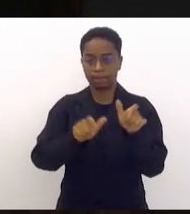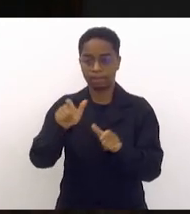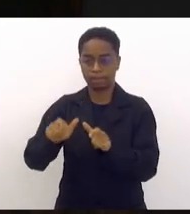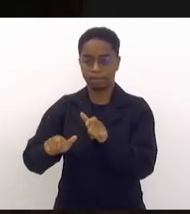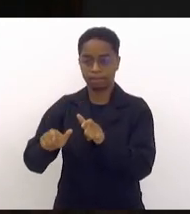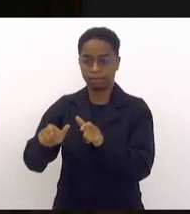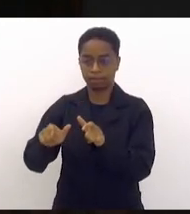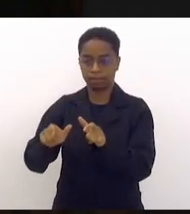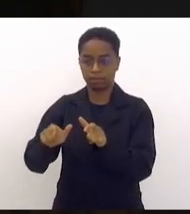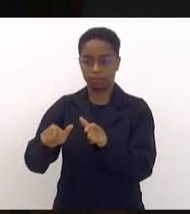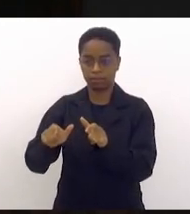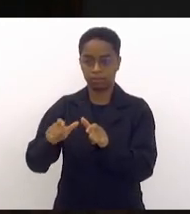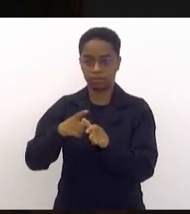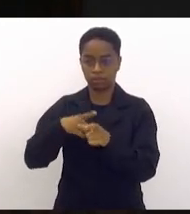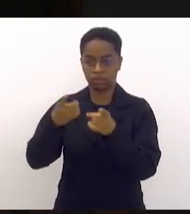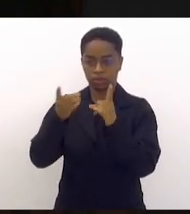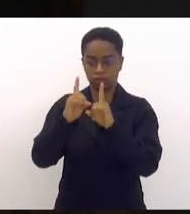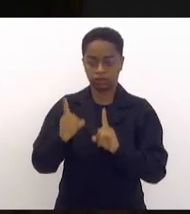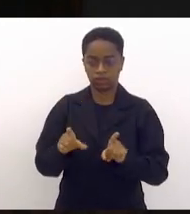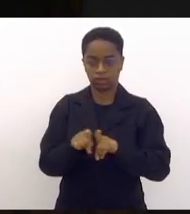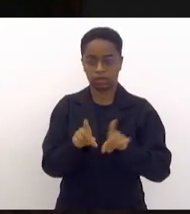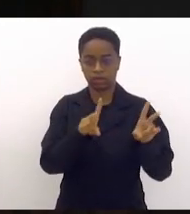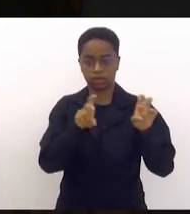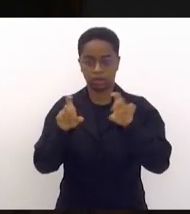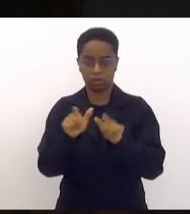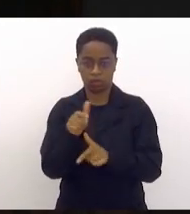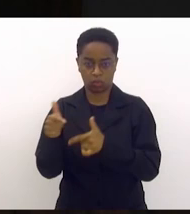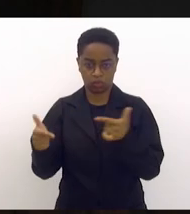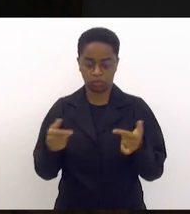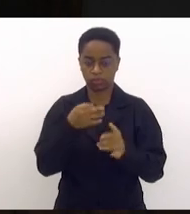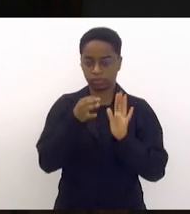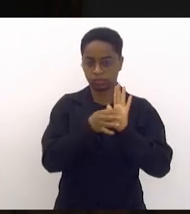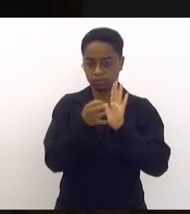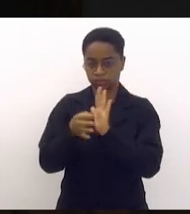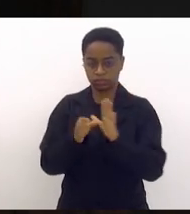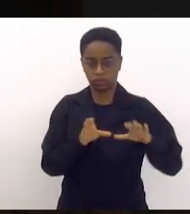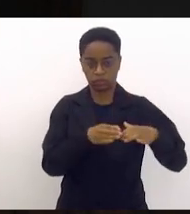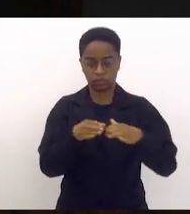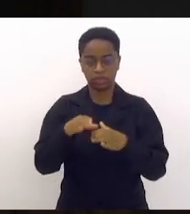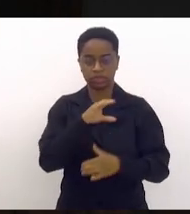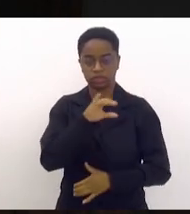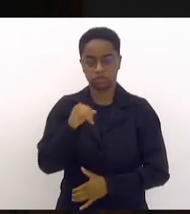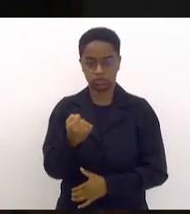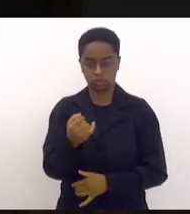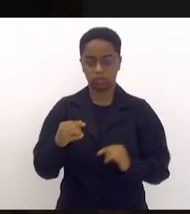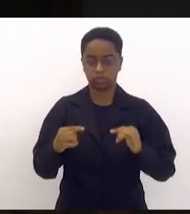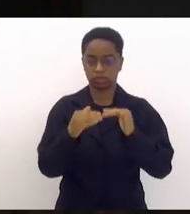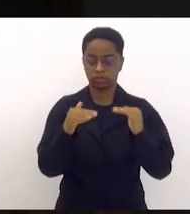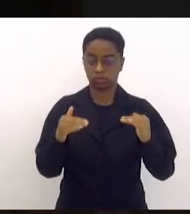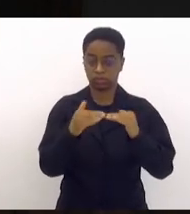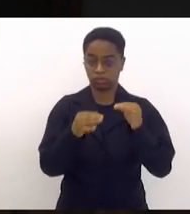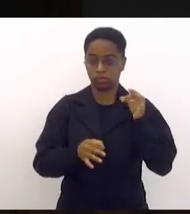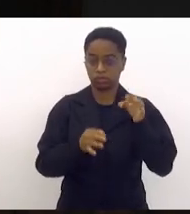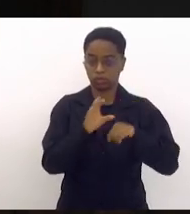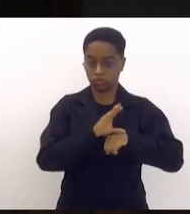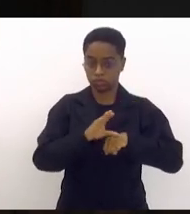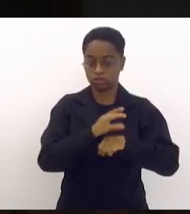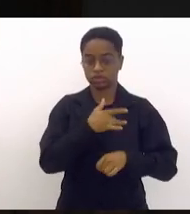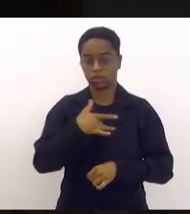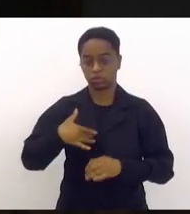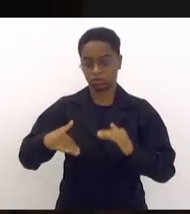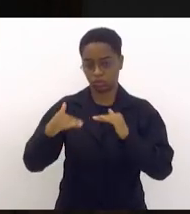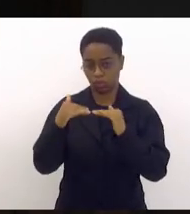deficiência e da outras providências. Parecer das comissões de condição de justiça pela constitucionalidade, saúde favorável,